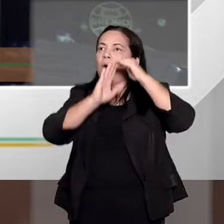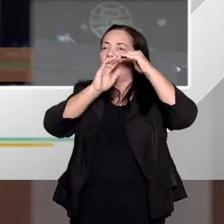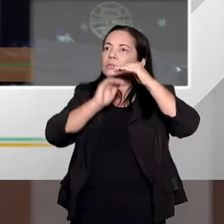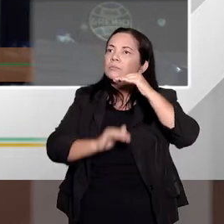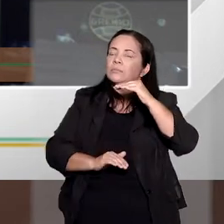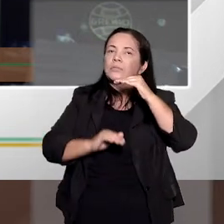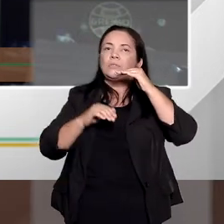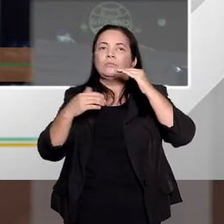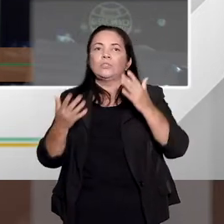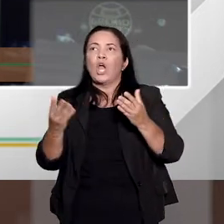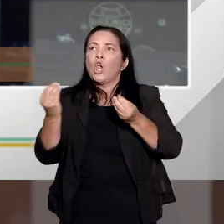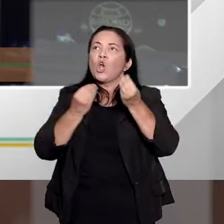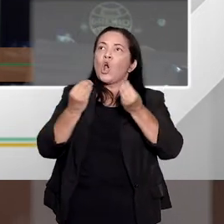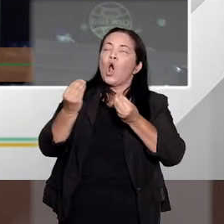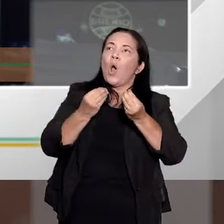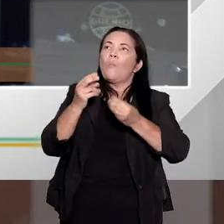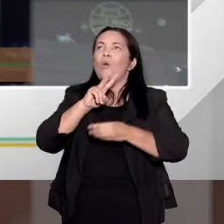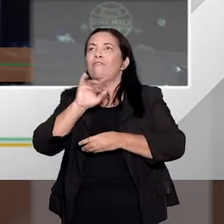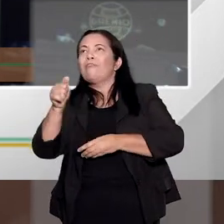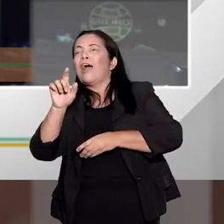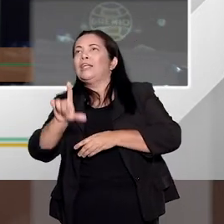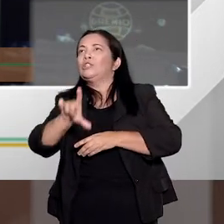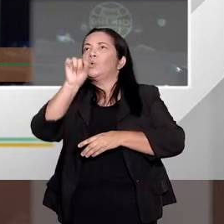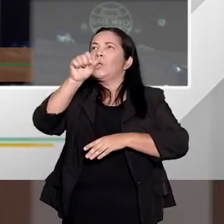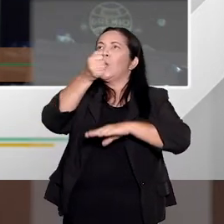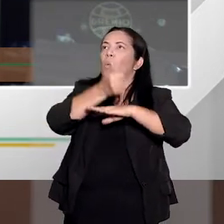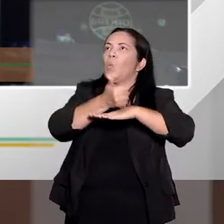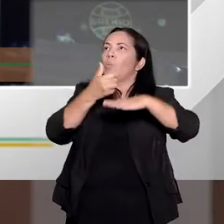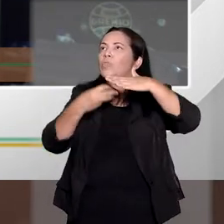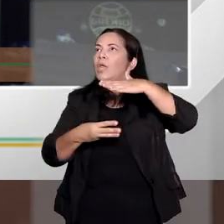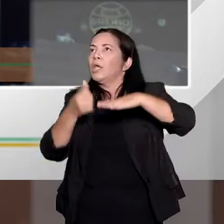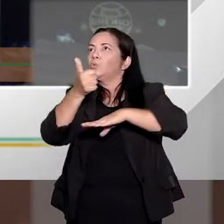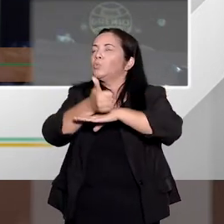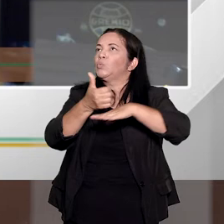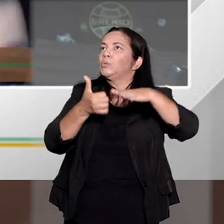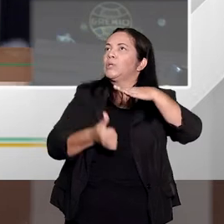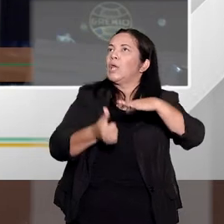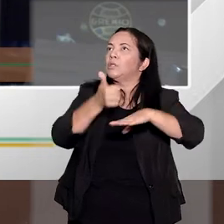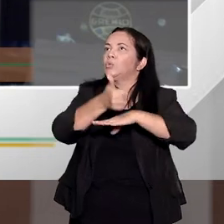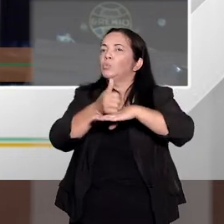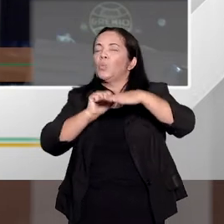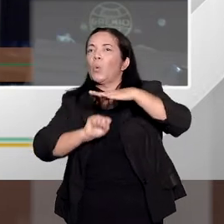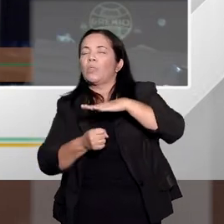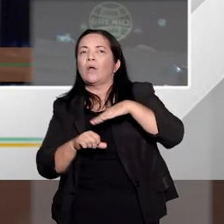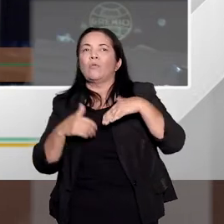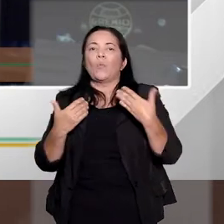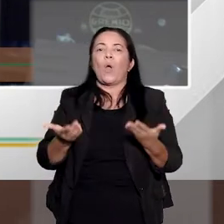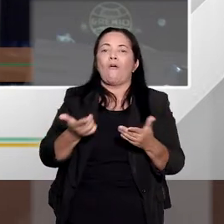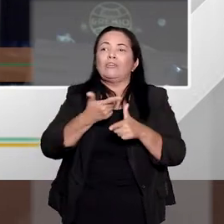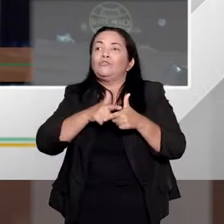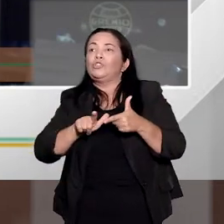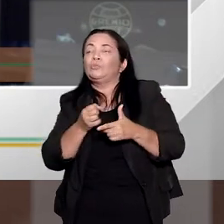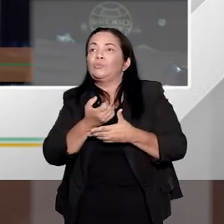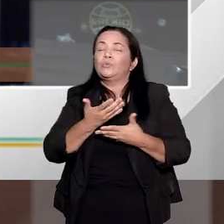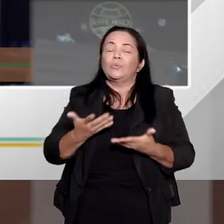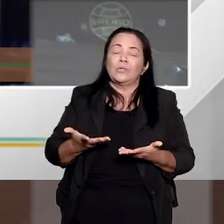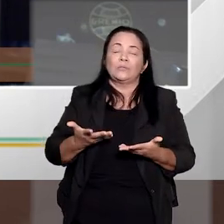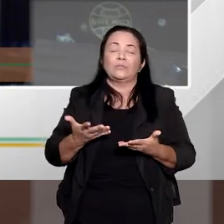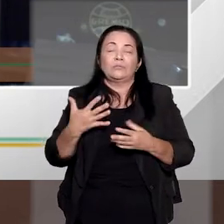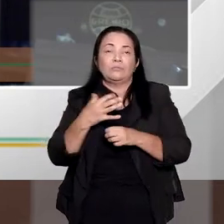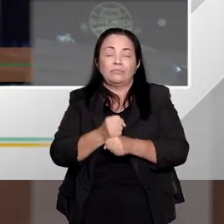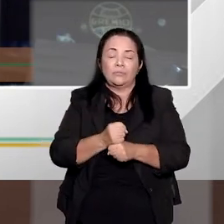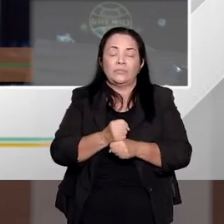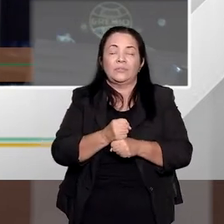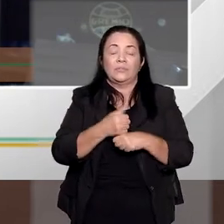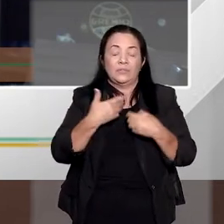aumento por conta de uma agravante. Porque, ao contrário das causas de aumento e de diminuição da